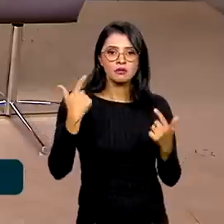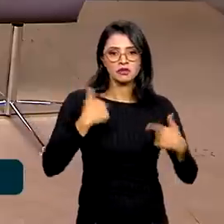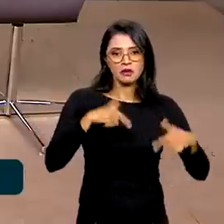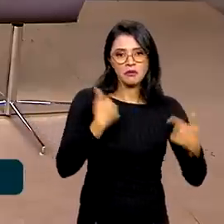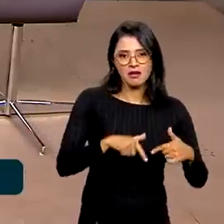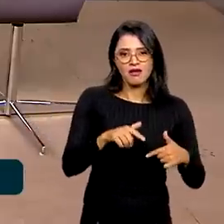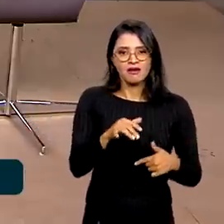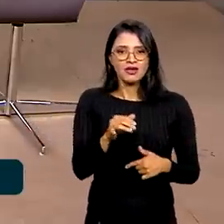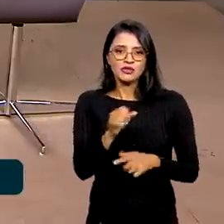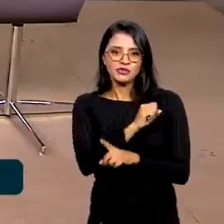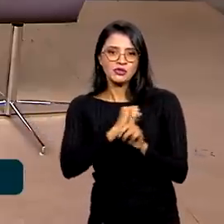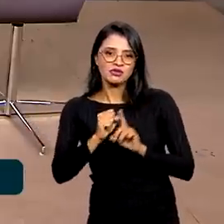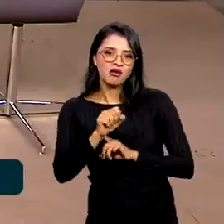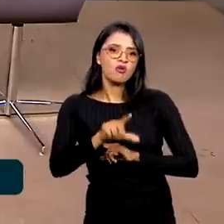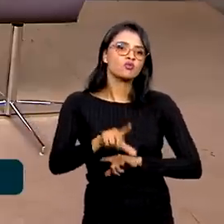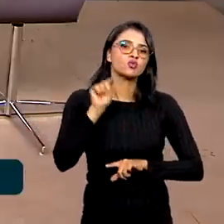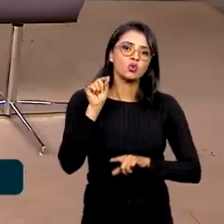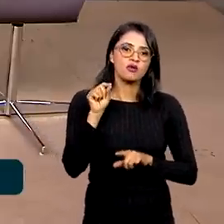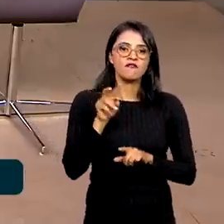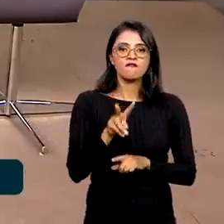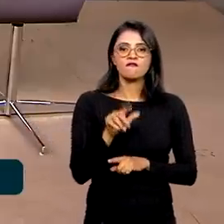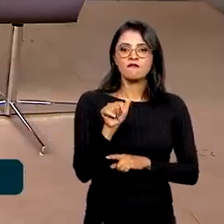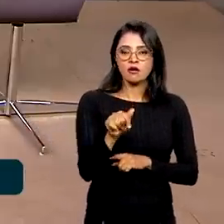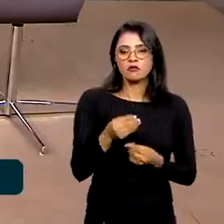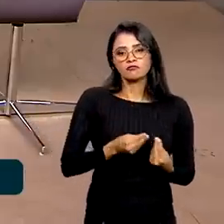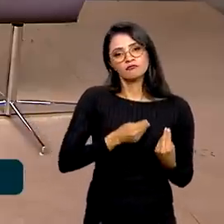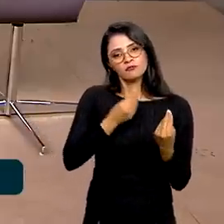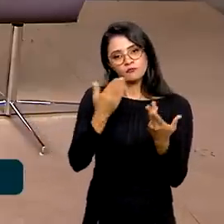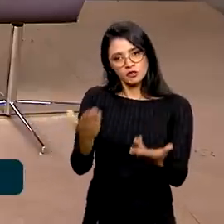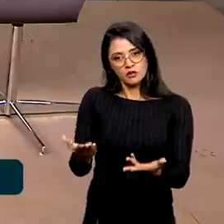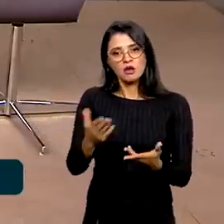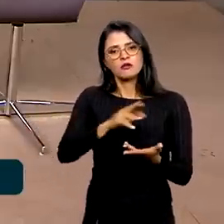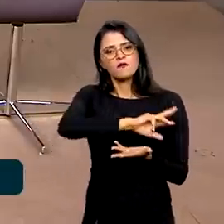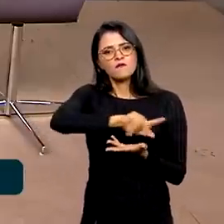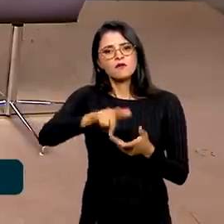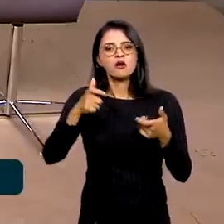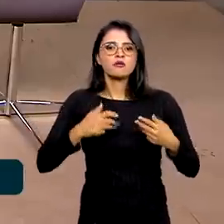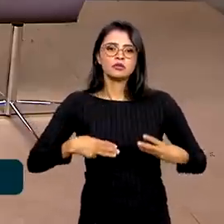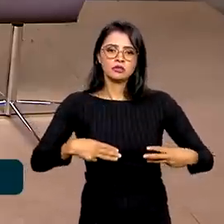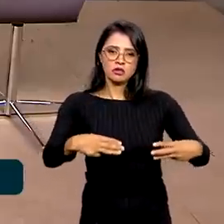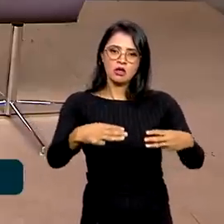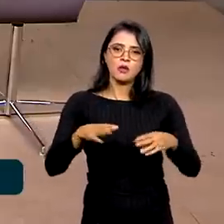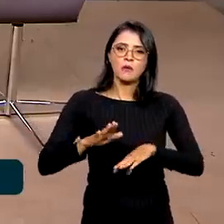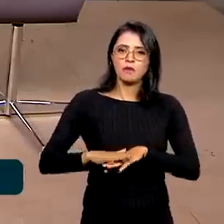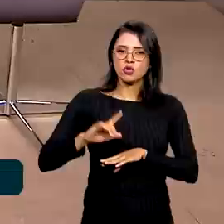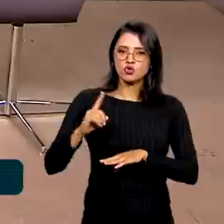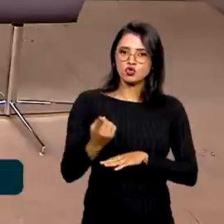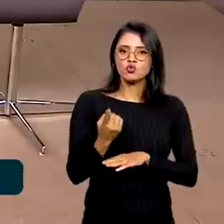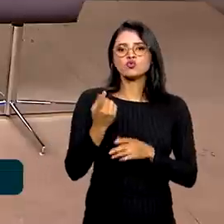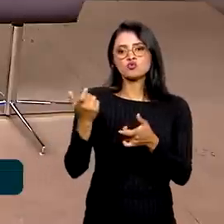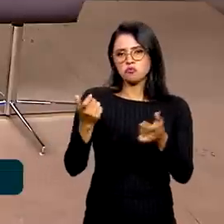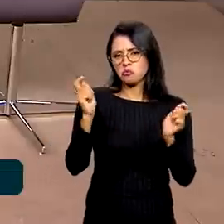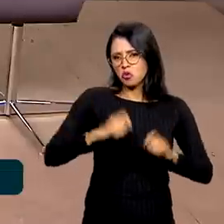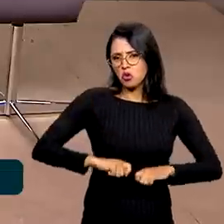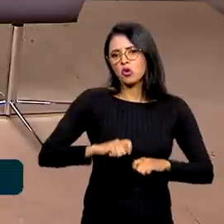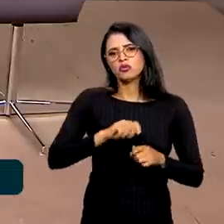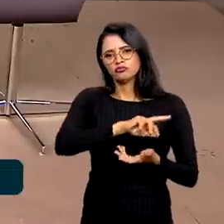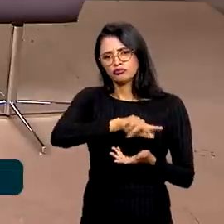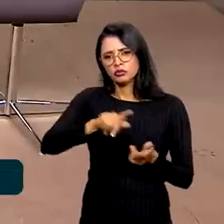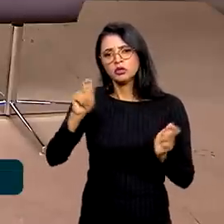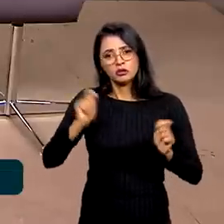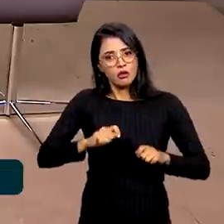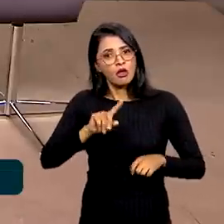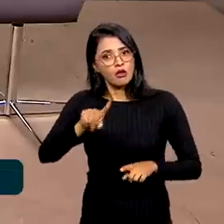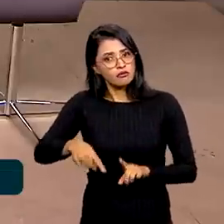social, escolher vagas que estão sendo ofertadas em vários ministérios, em mais de uma carreira, etc. Então, isso